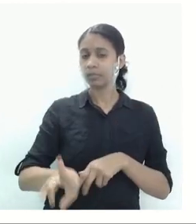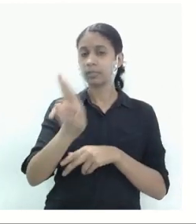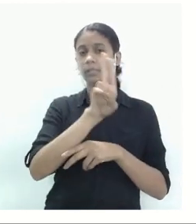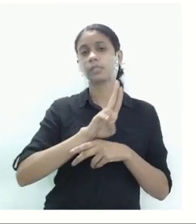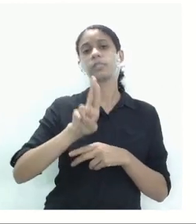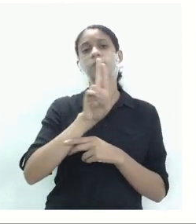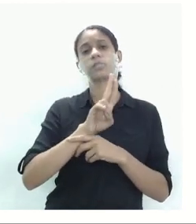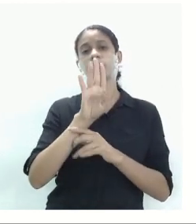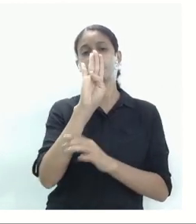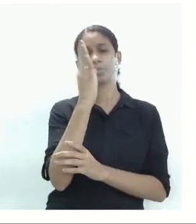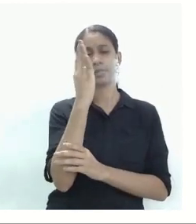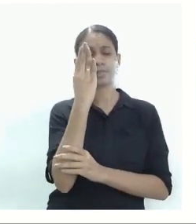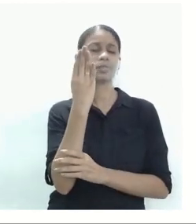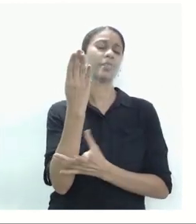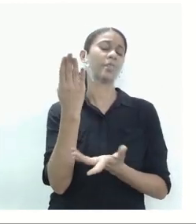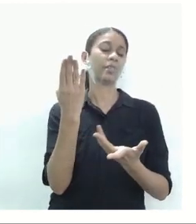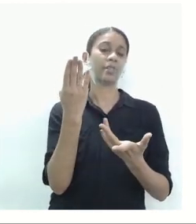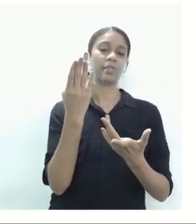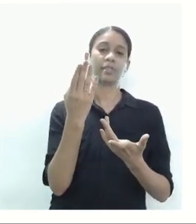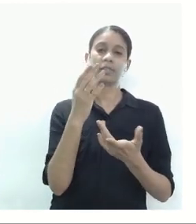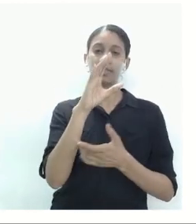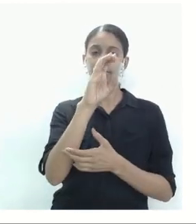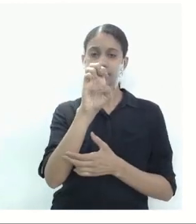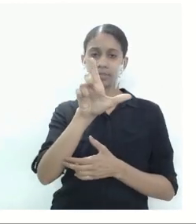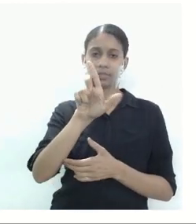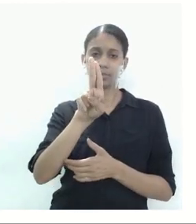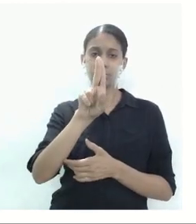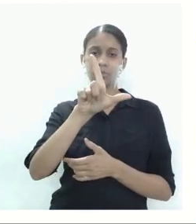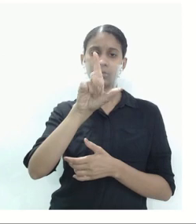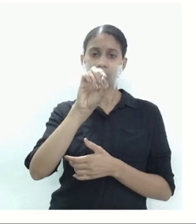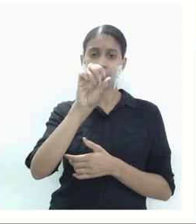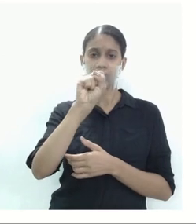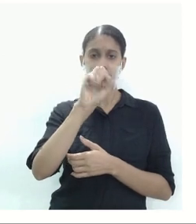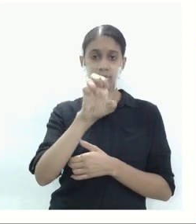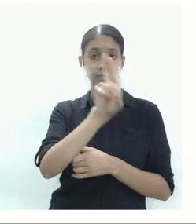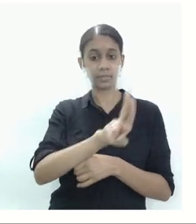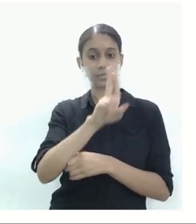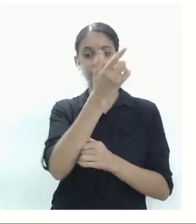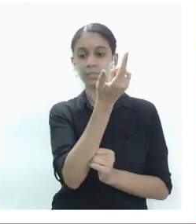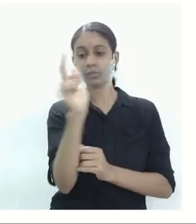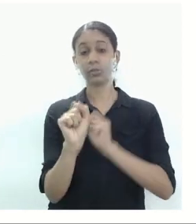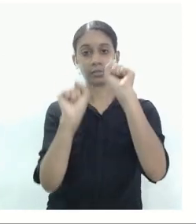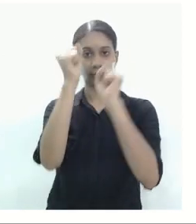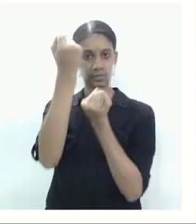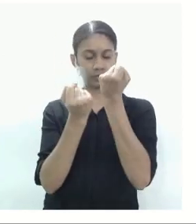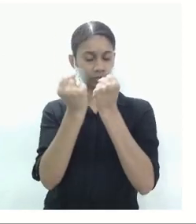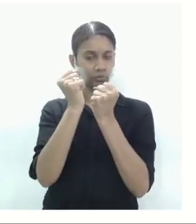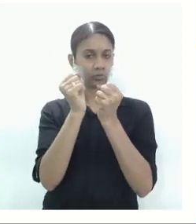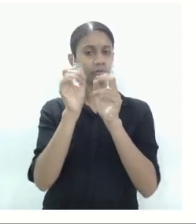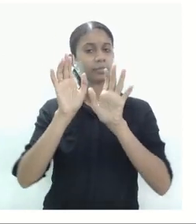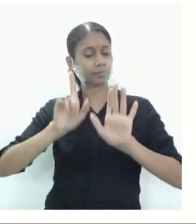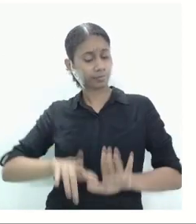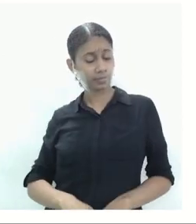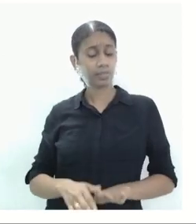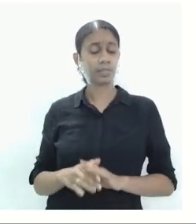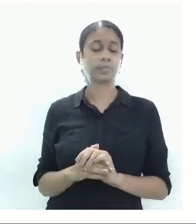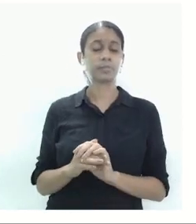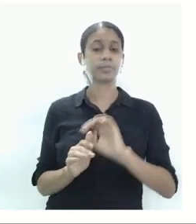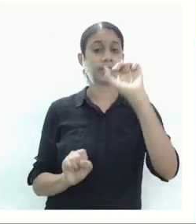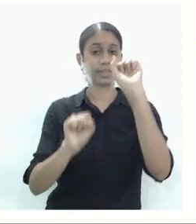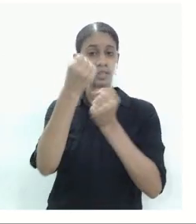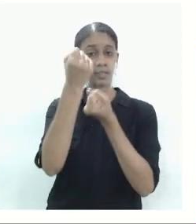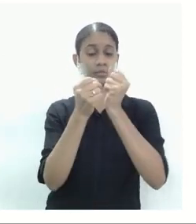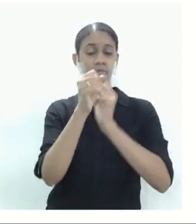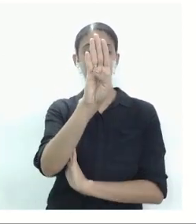fornecer produtos para outras indústrias. E aí nós temos as indústrias de bens, de capital, que